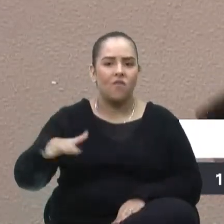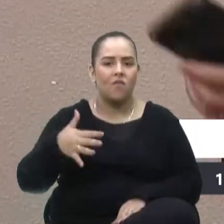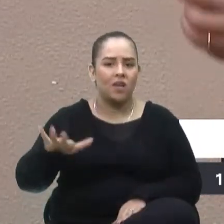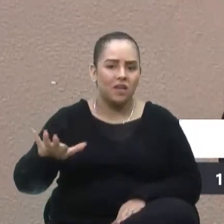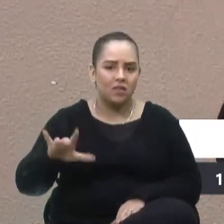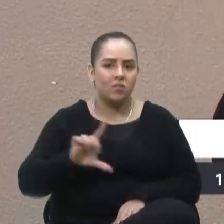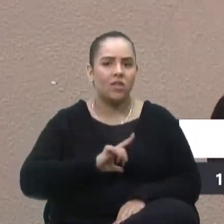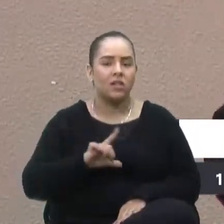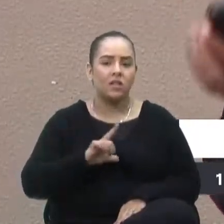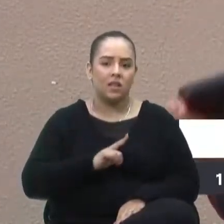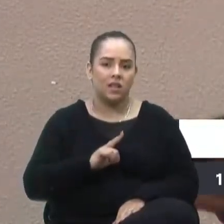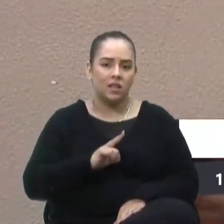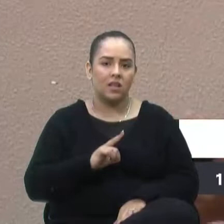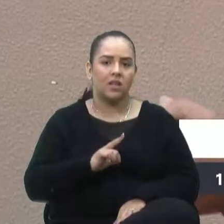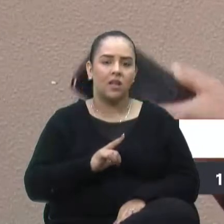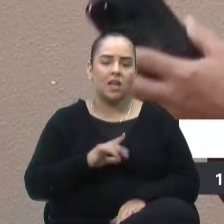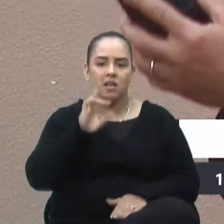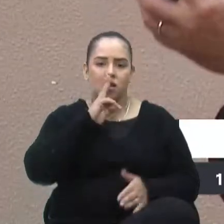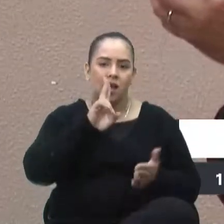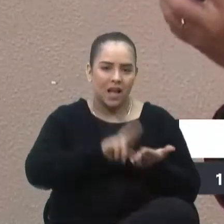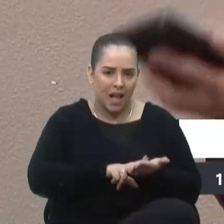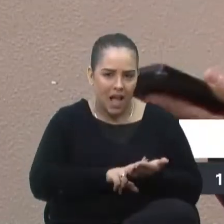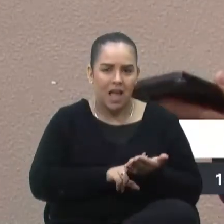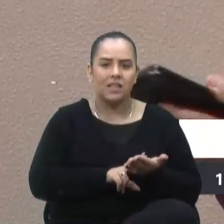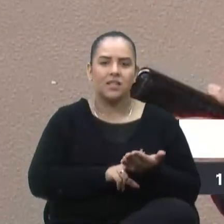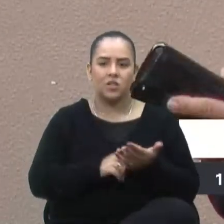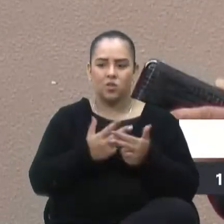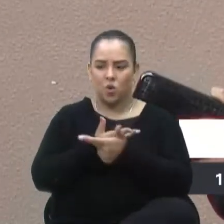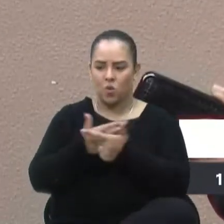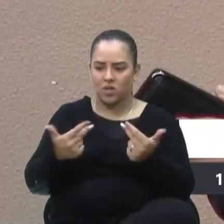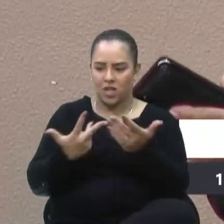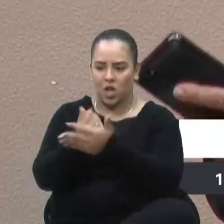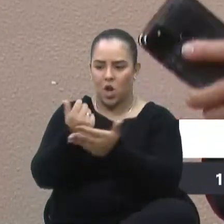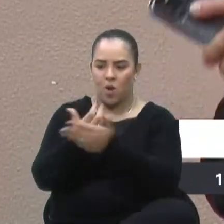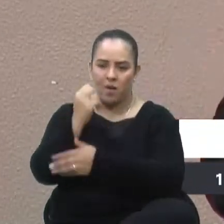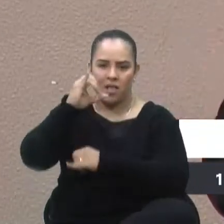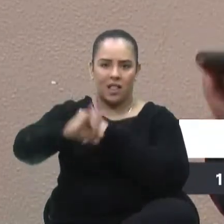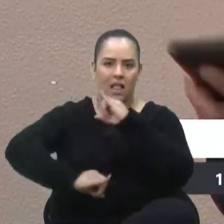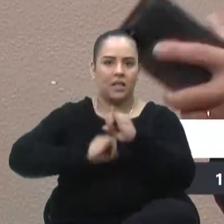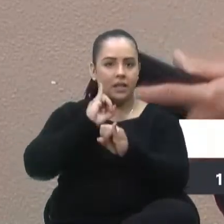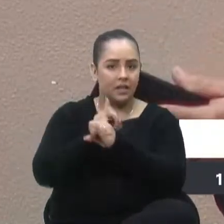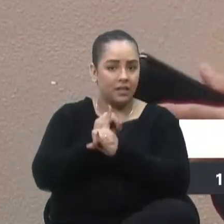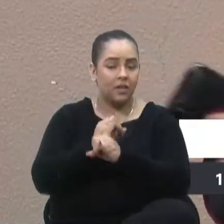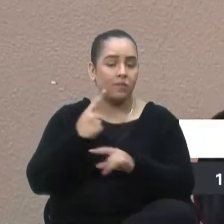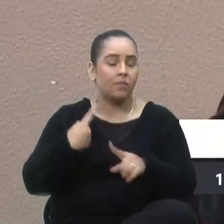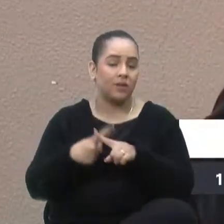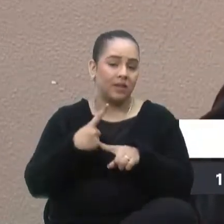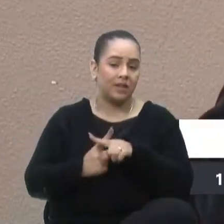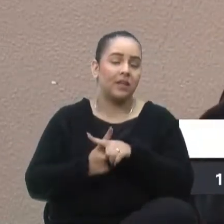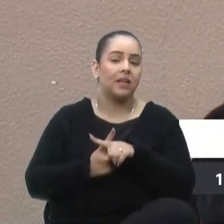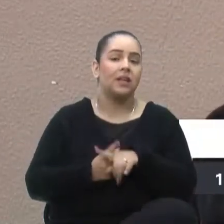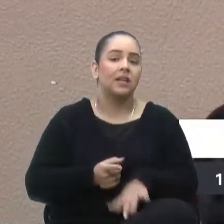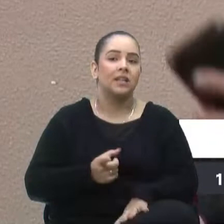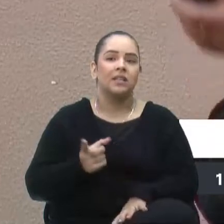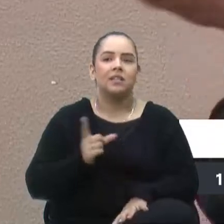sua carta, a sua encomenda, hoje, praticamente, quando chamam um